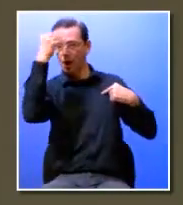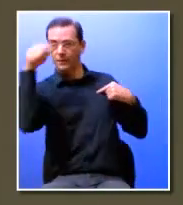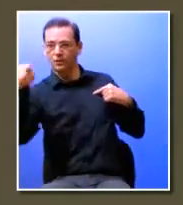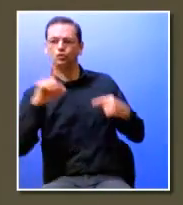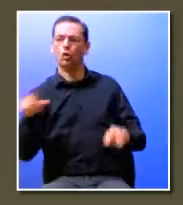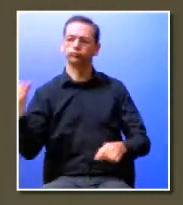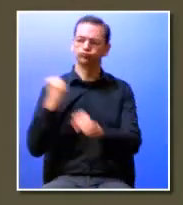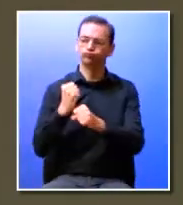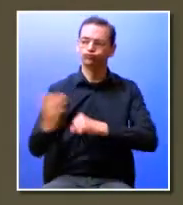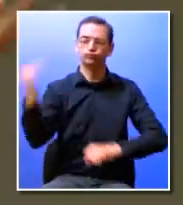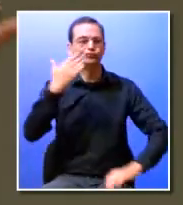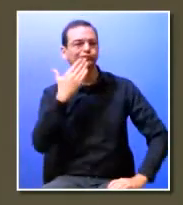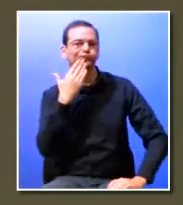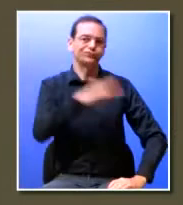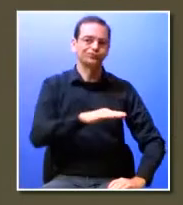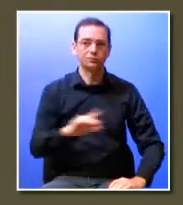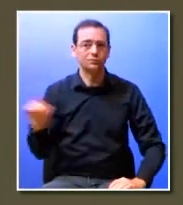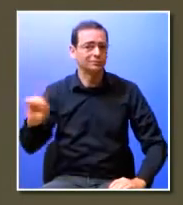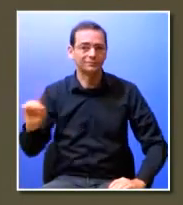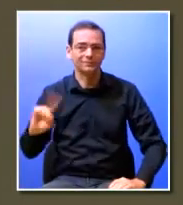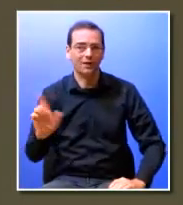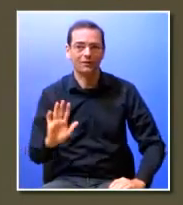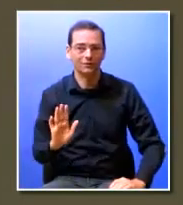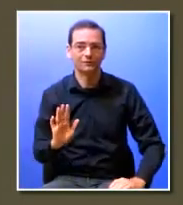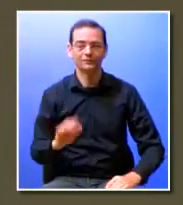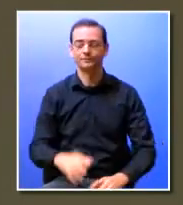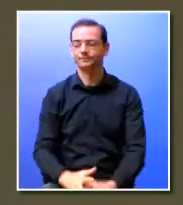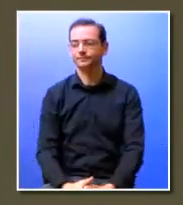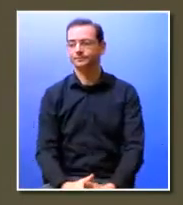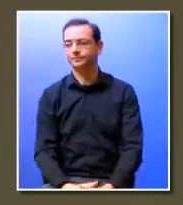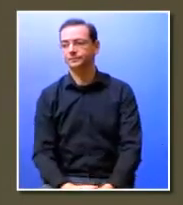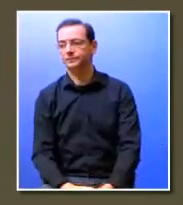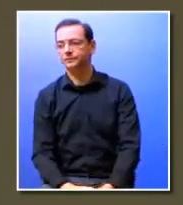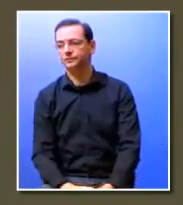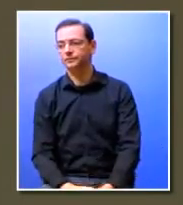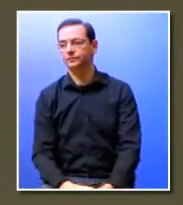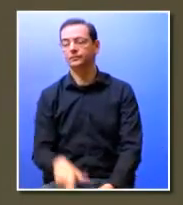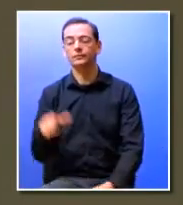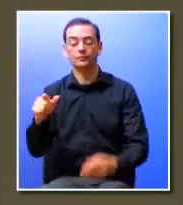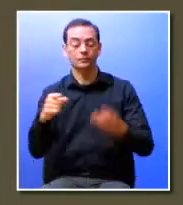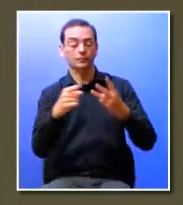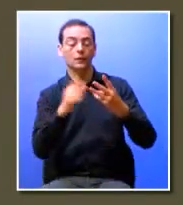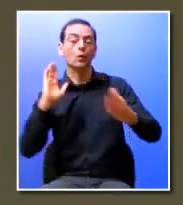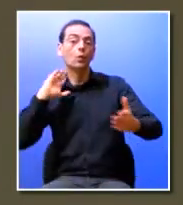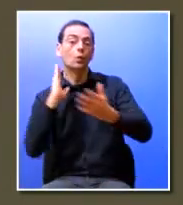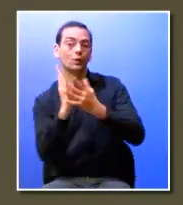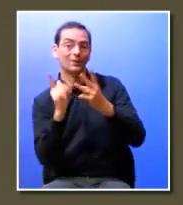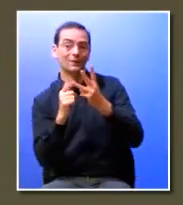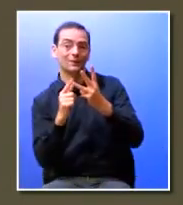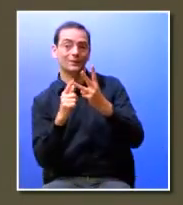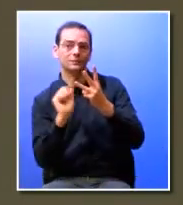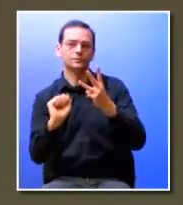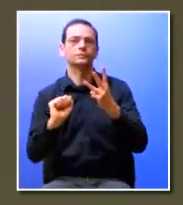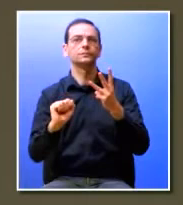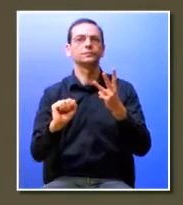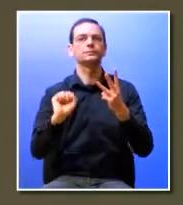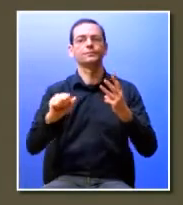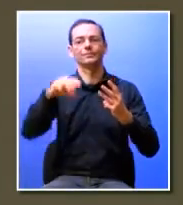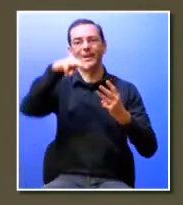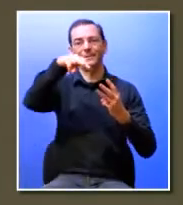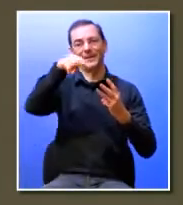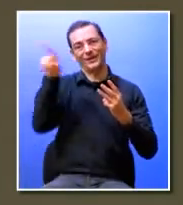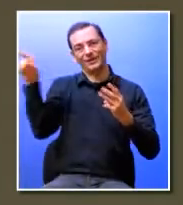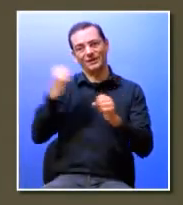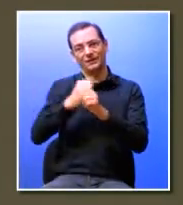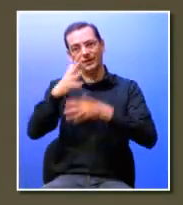de trabalho ou employer branding que acabam de acontecer também muito e um último bloco que eu vos queria falar é a Microsoft e